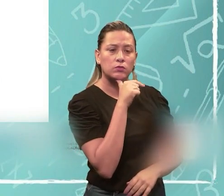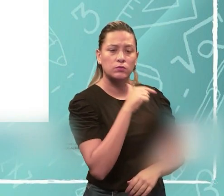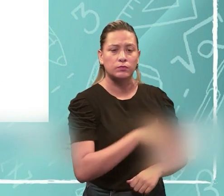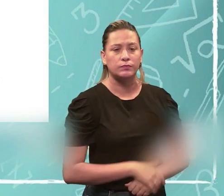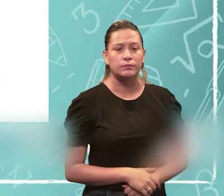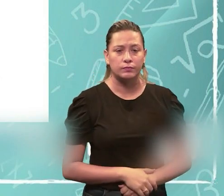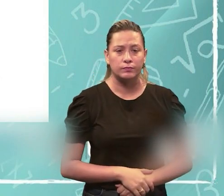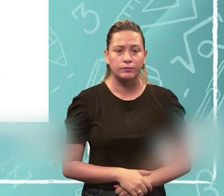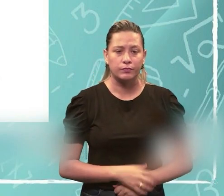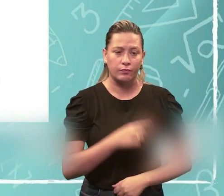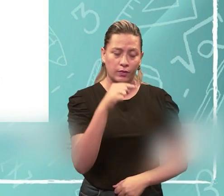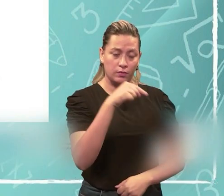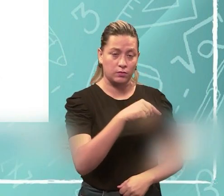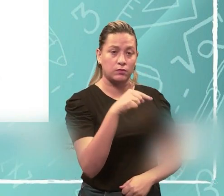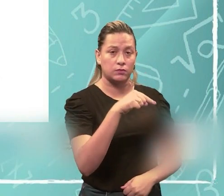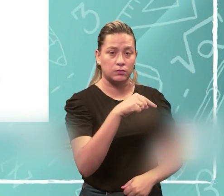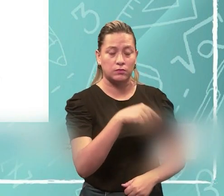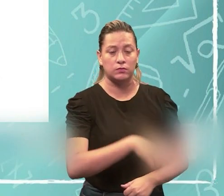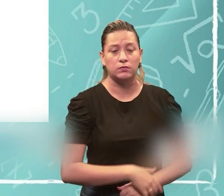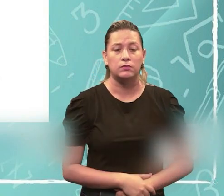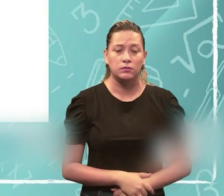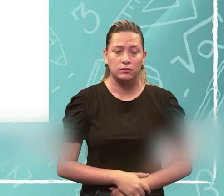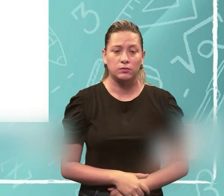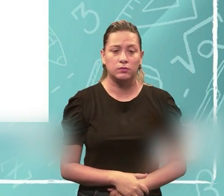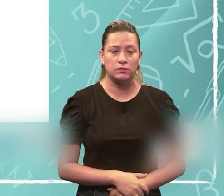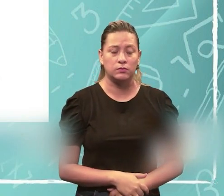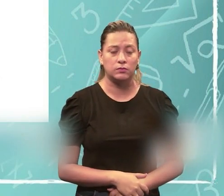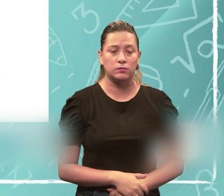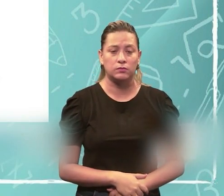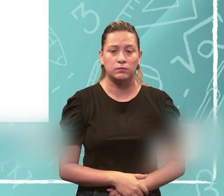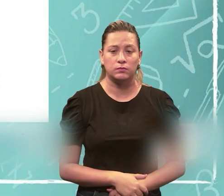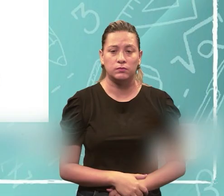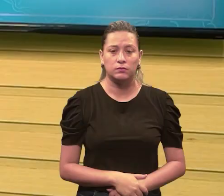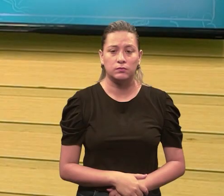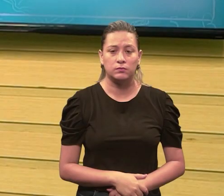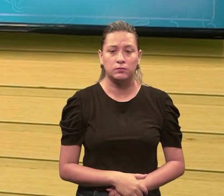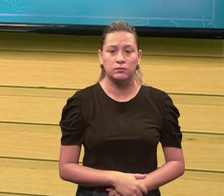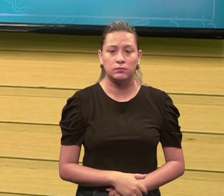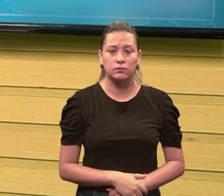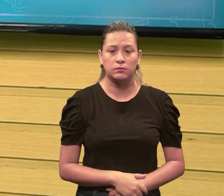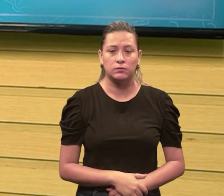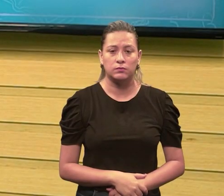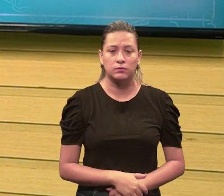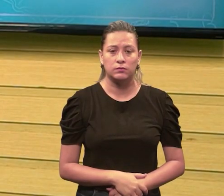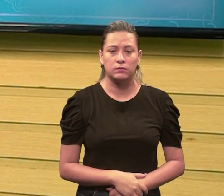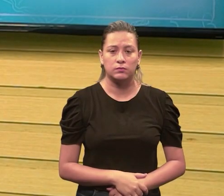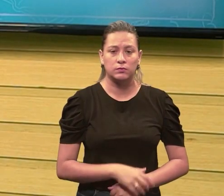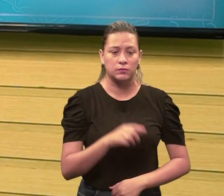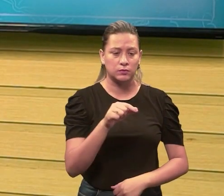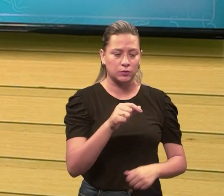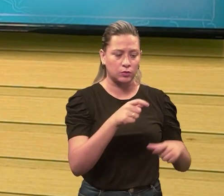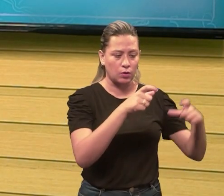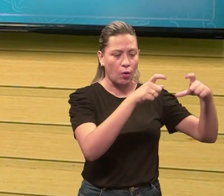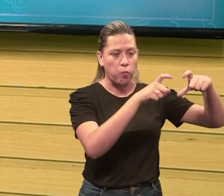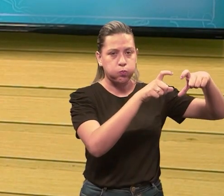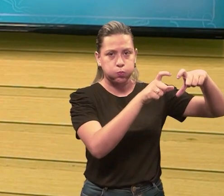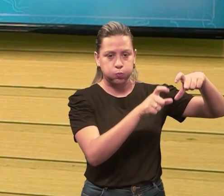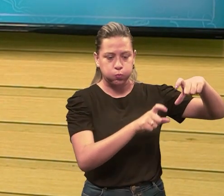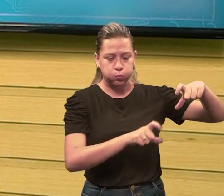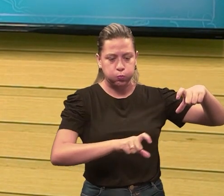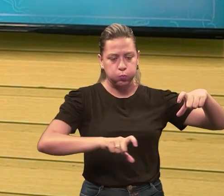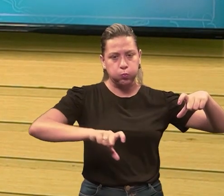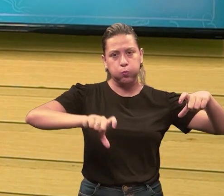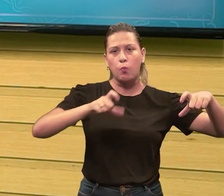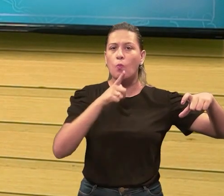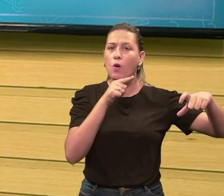aqui, nesse caso aqui, teoricamente, com uma bitola maior, passando